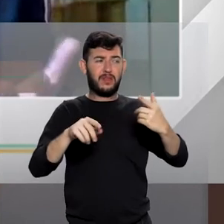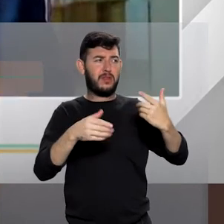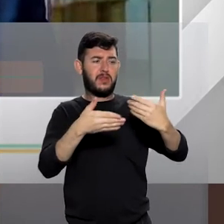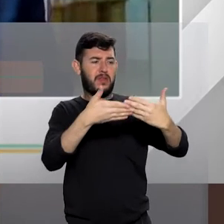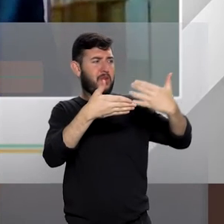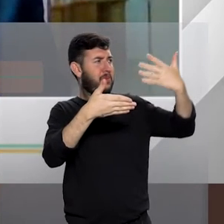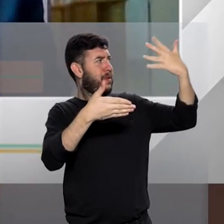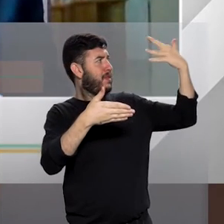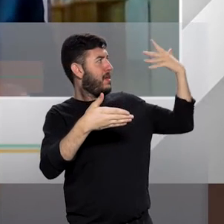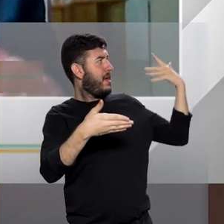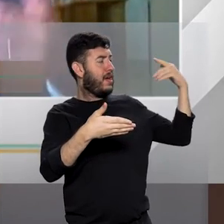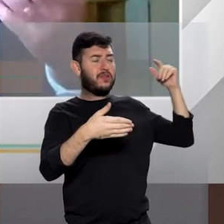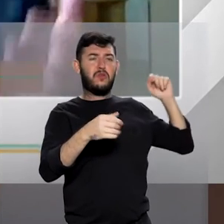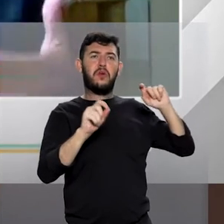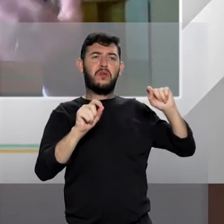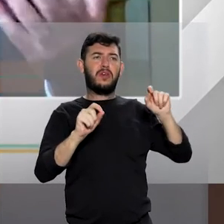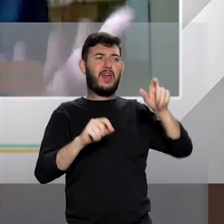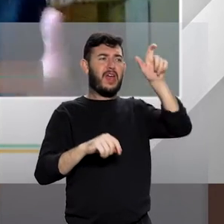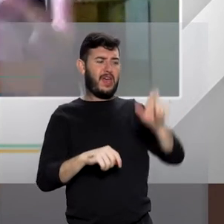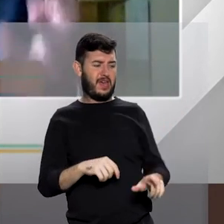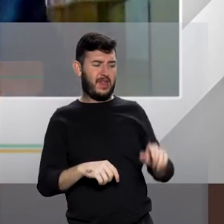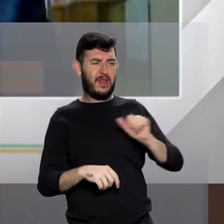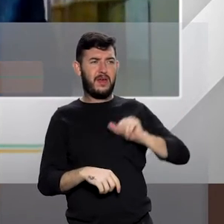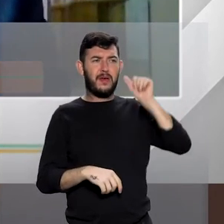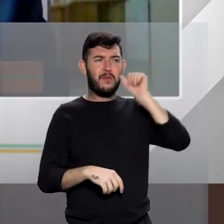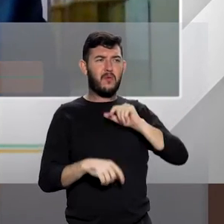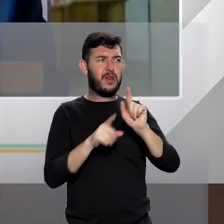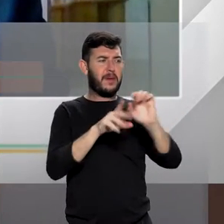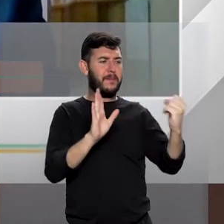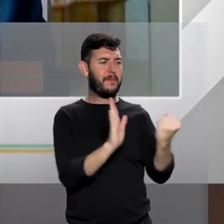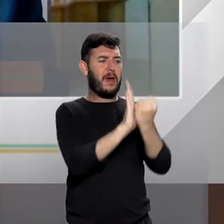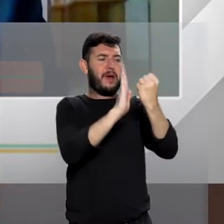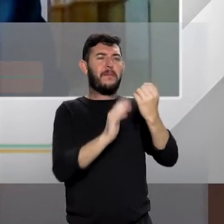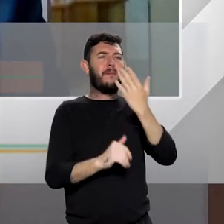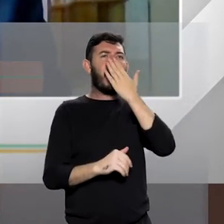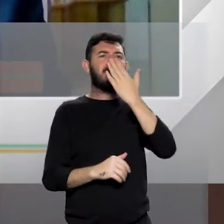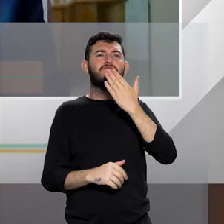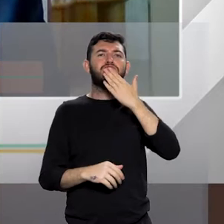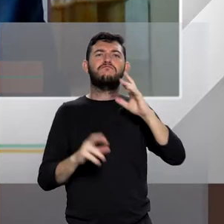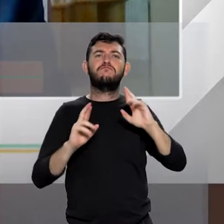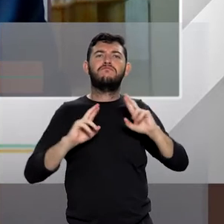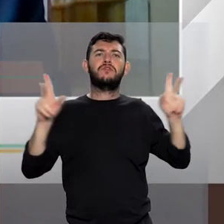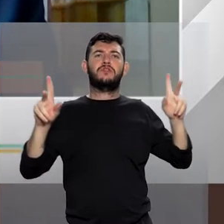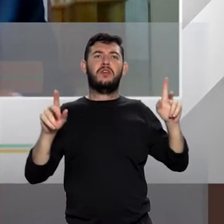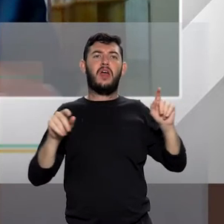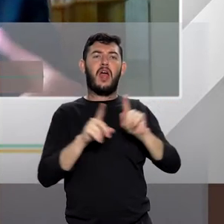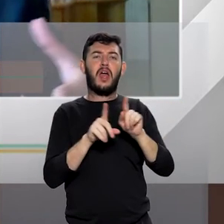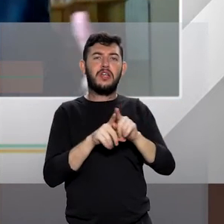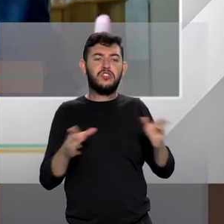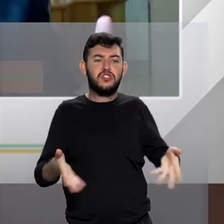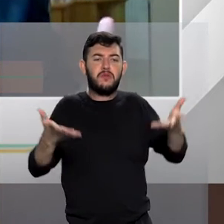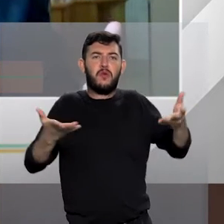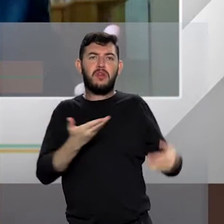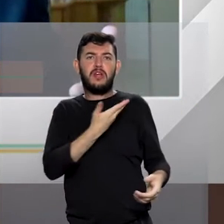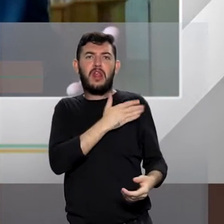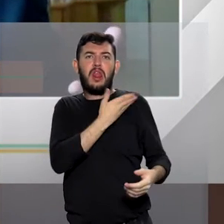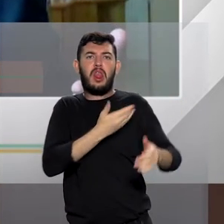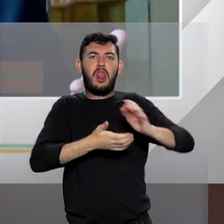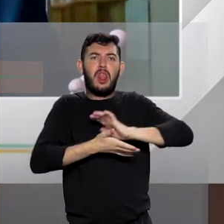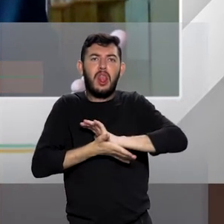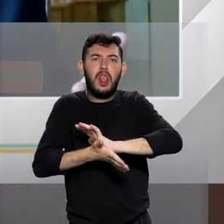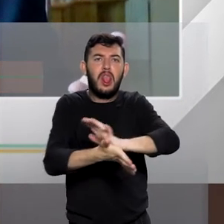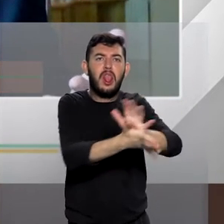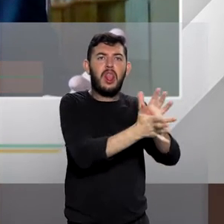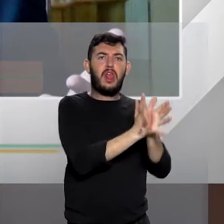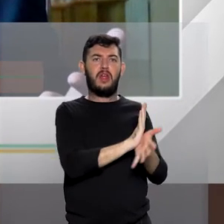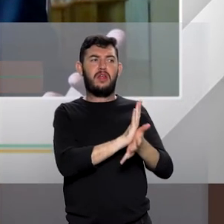estereotipando a mulher e reforçando esses estereotipos de discriminação. Fala da importância de uma